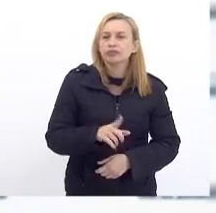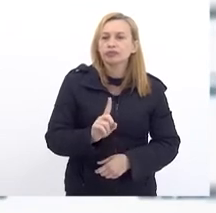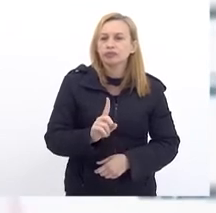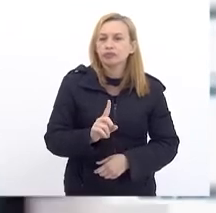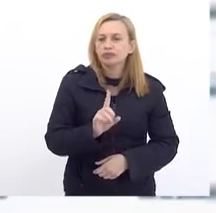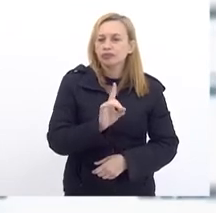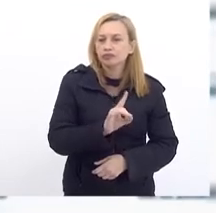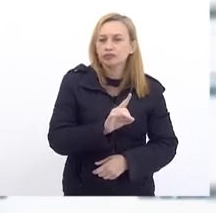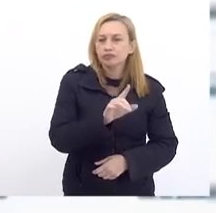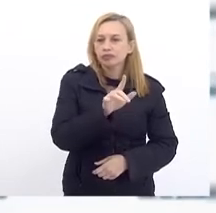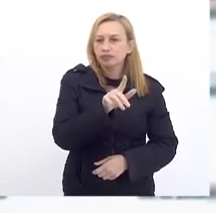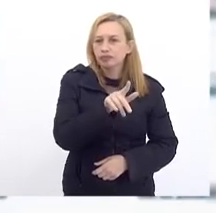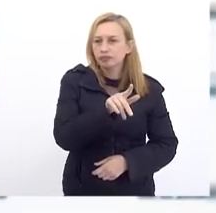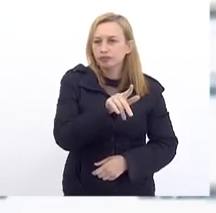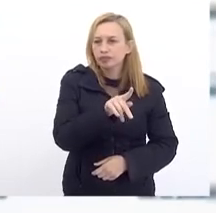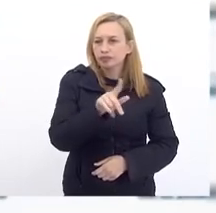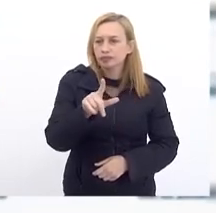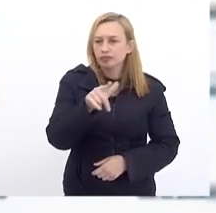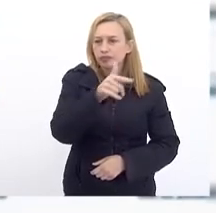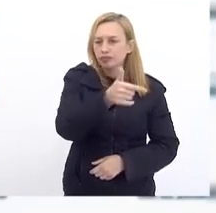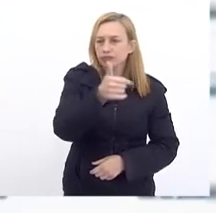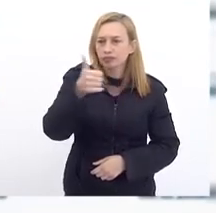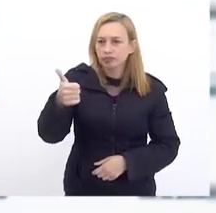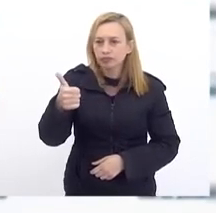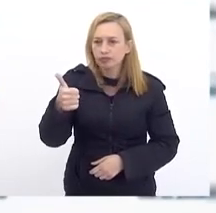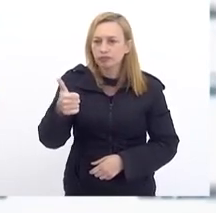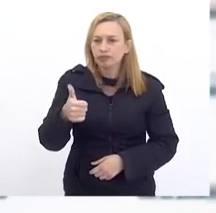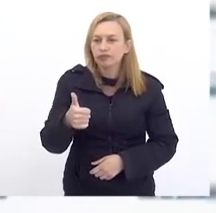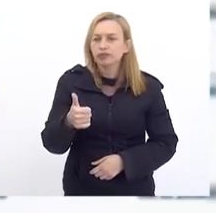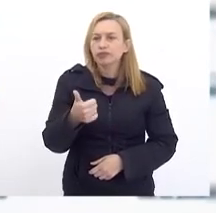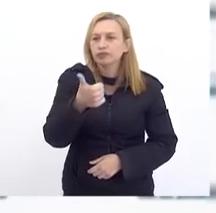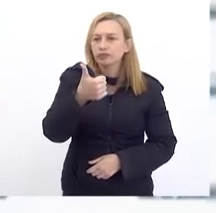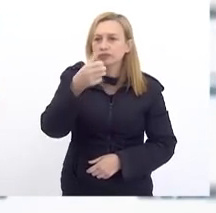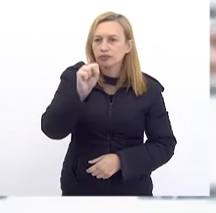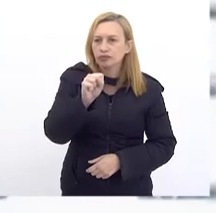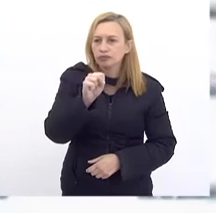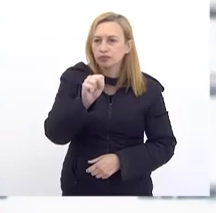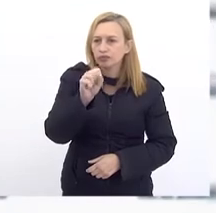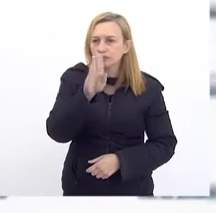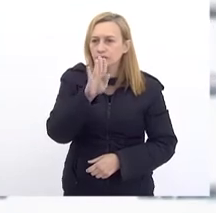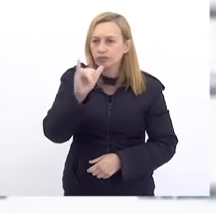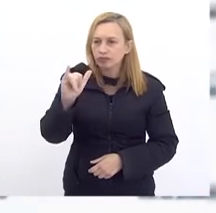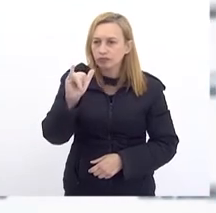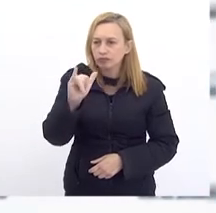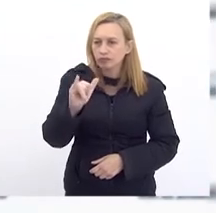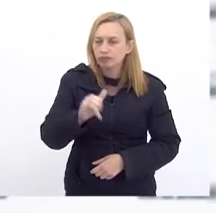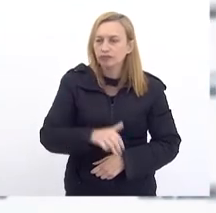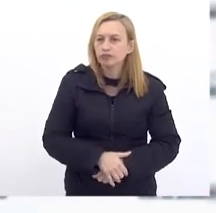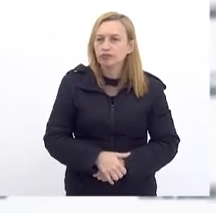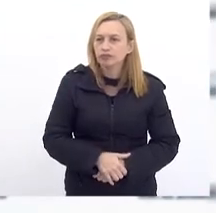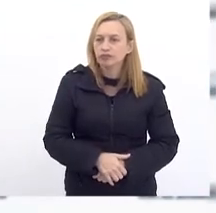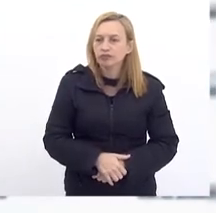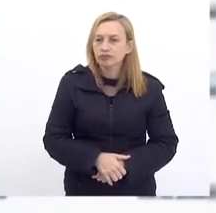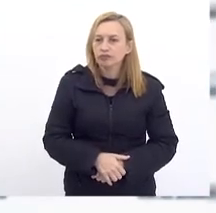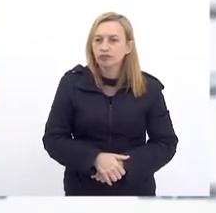Apresenta Aquele O De 18 B Que Não sei Onde É que Estou Tentando Achar Aqui No Meu